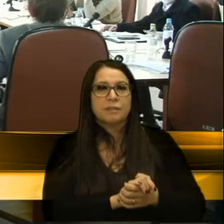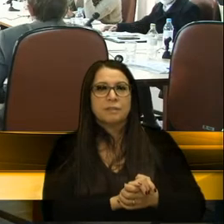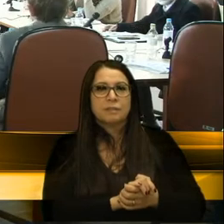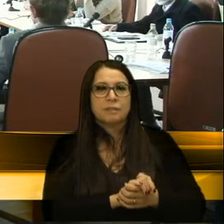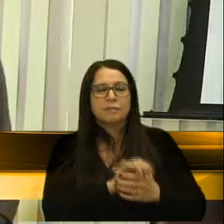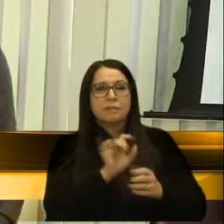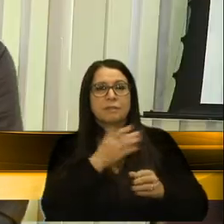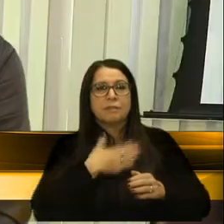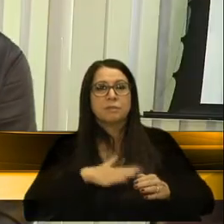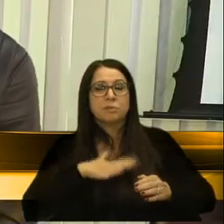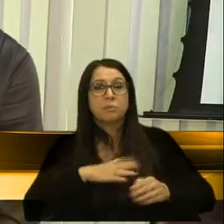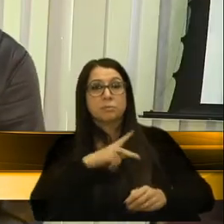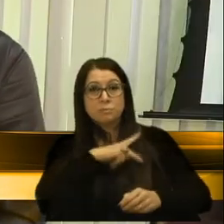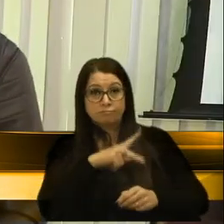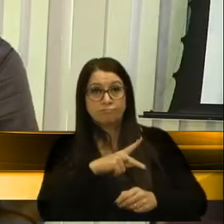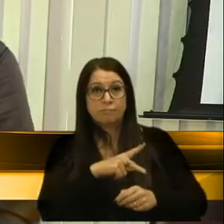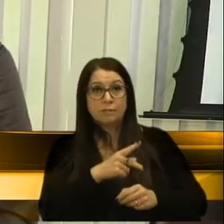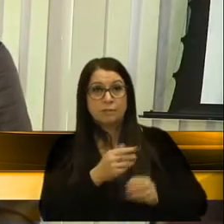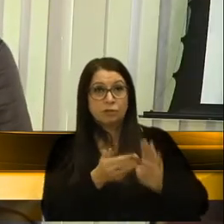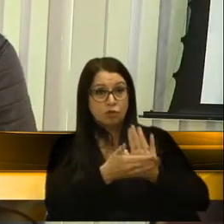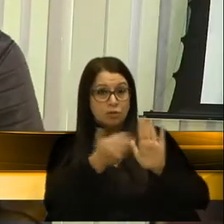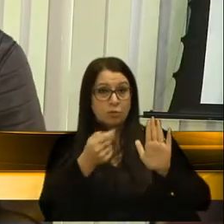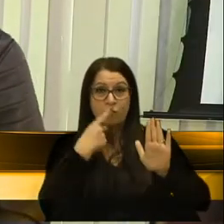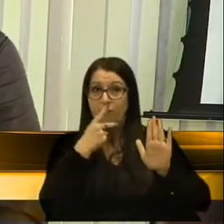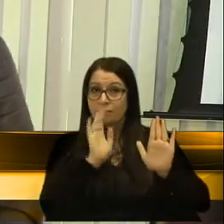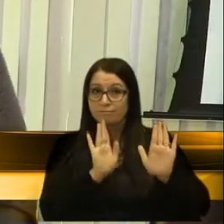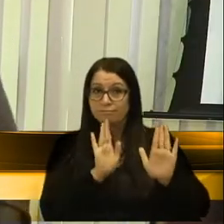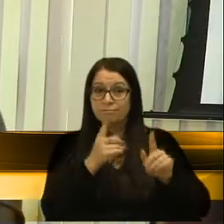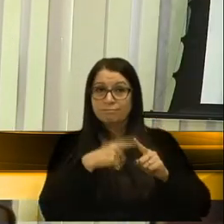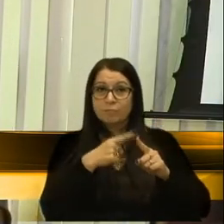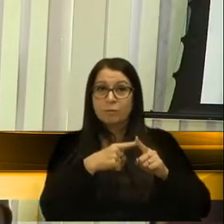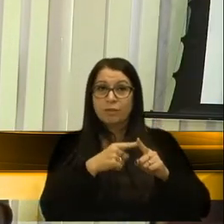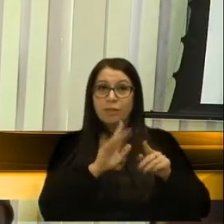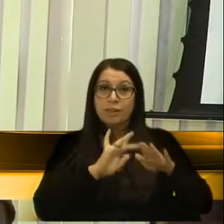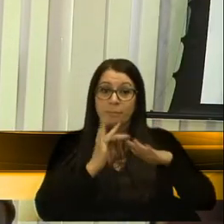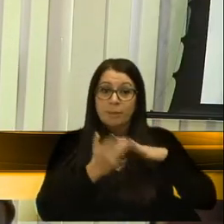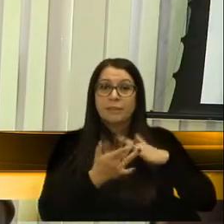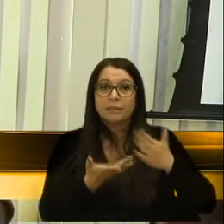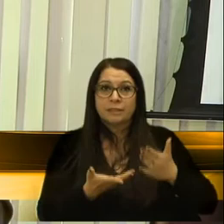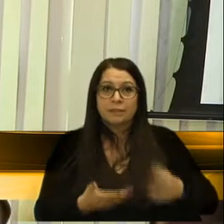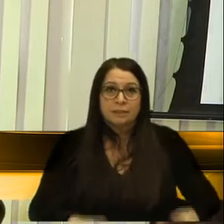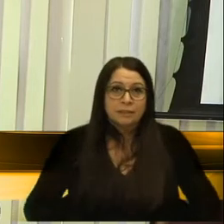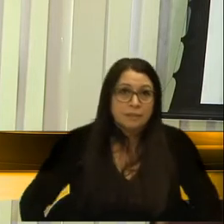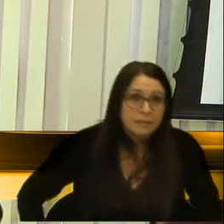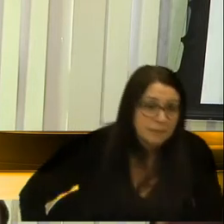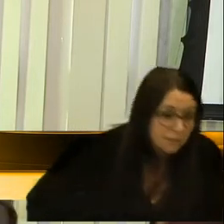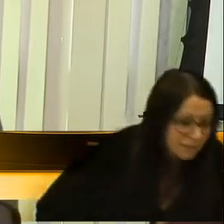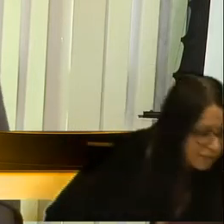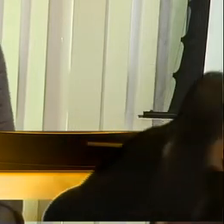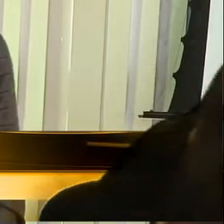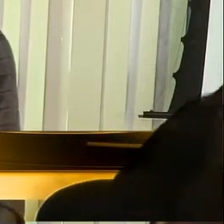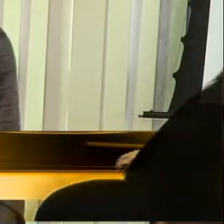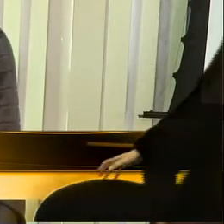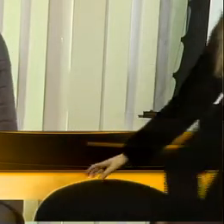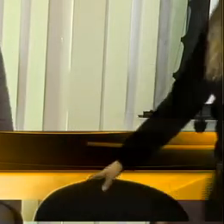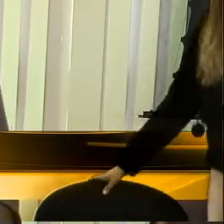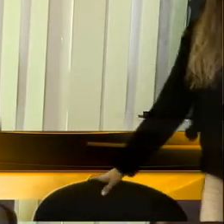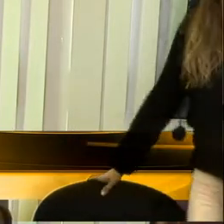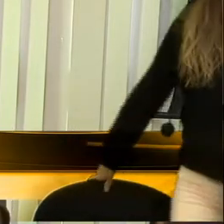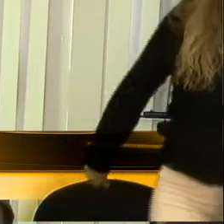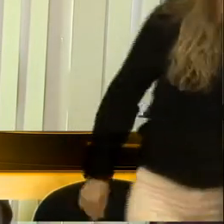tranquilo, presidente. Então, vou retirar o que eu disse, mas por que a imprensa, então, não divulga os atos